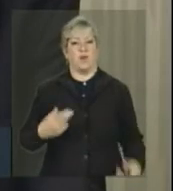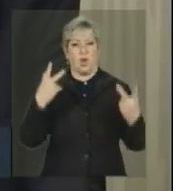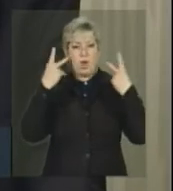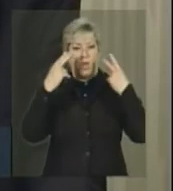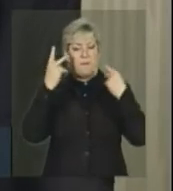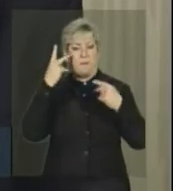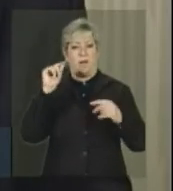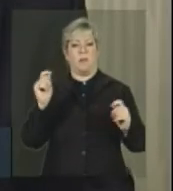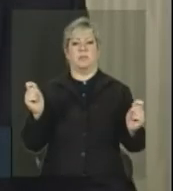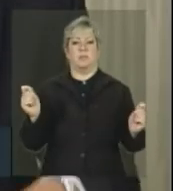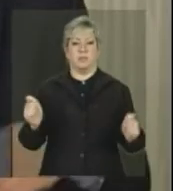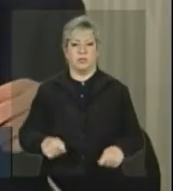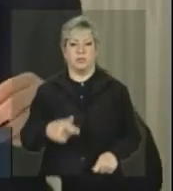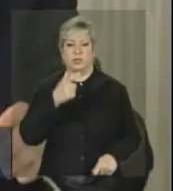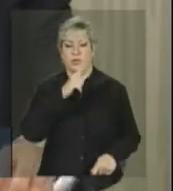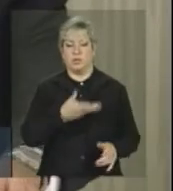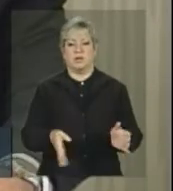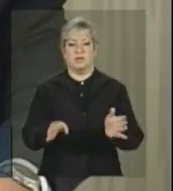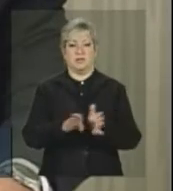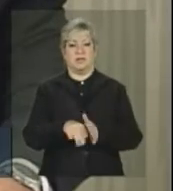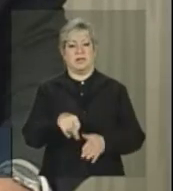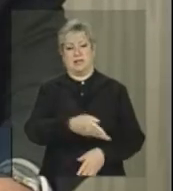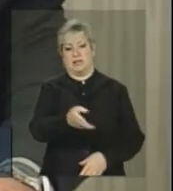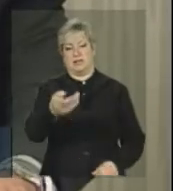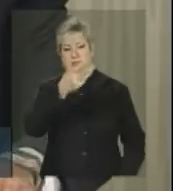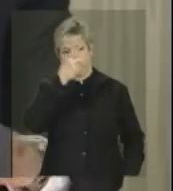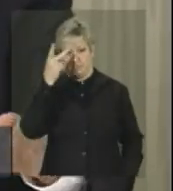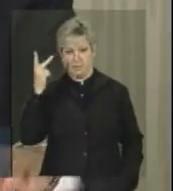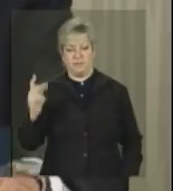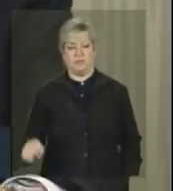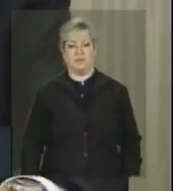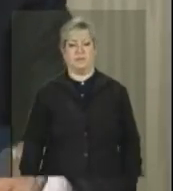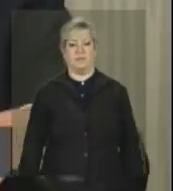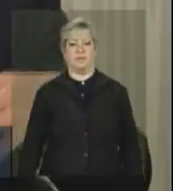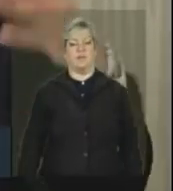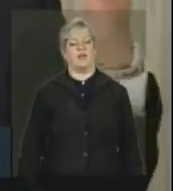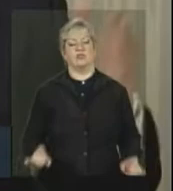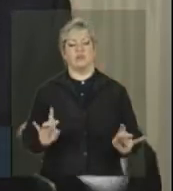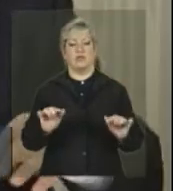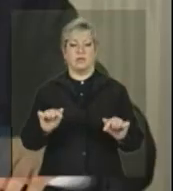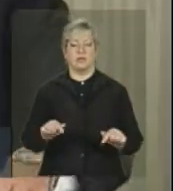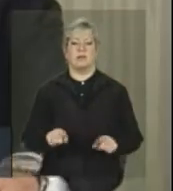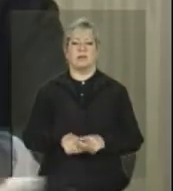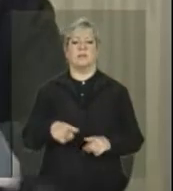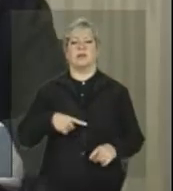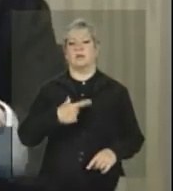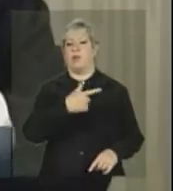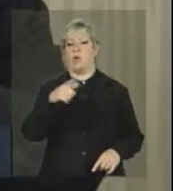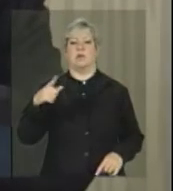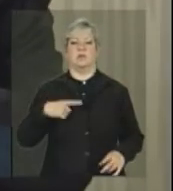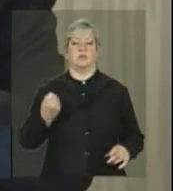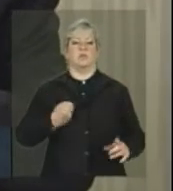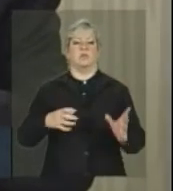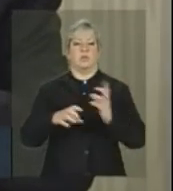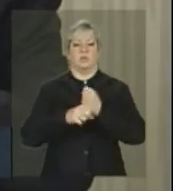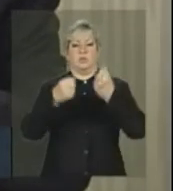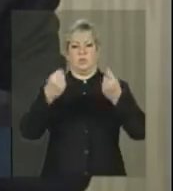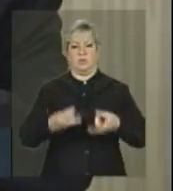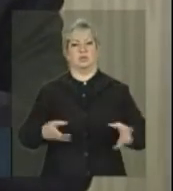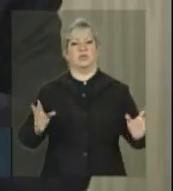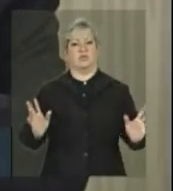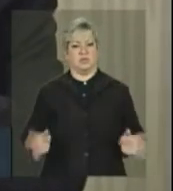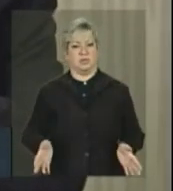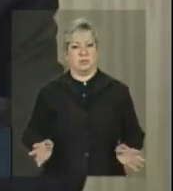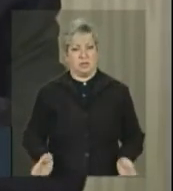para poder atingir essa população. Acho que só esse comentário, depois outros, tem vários números aí já citados, dos